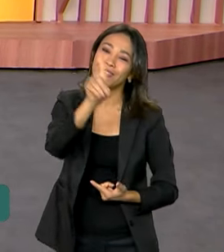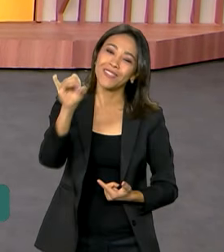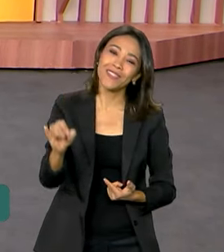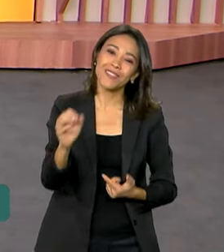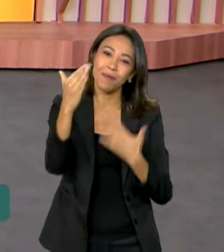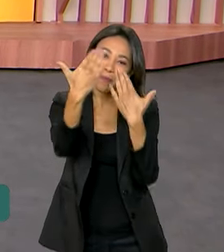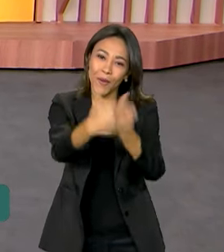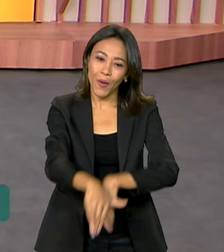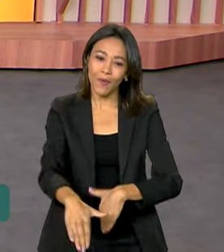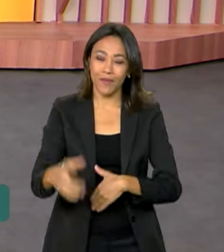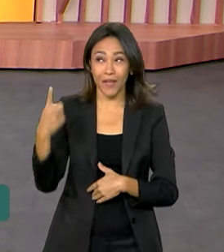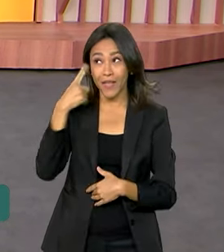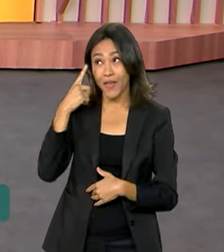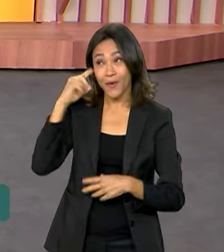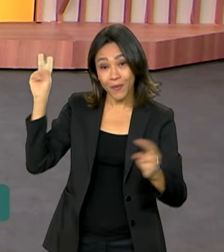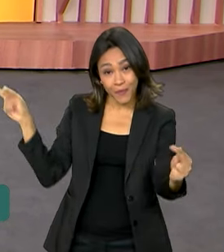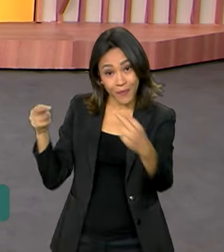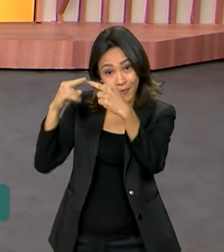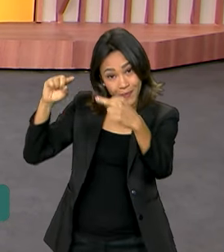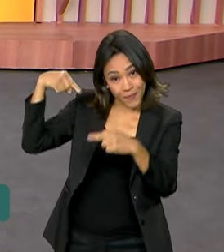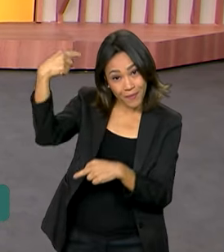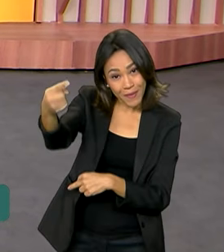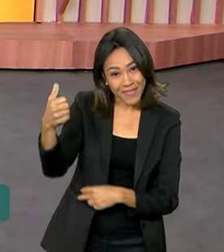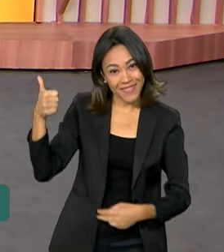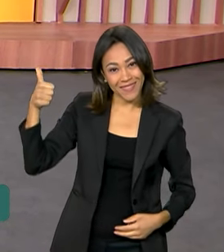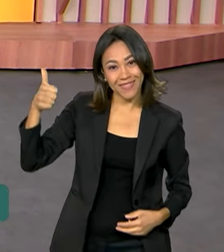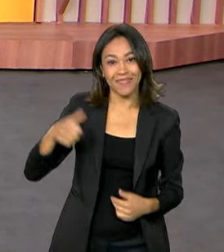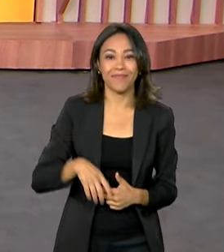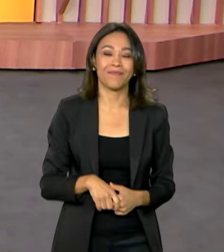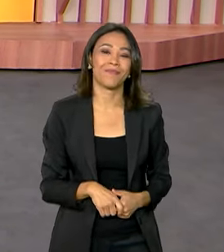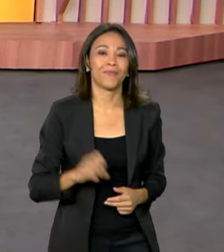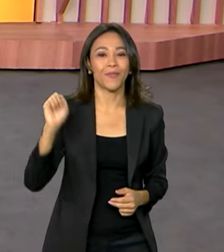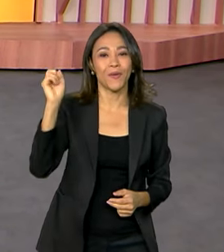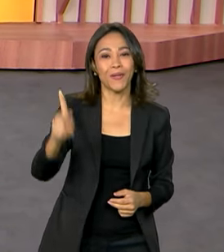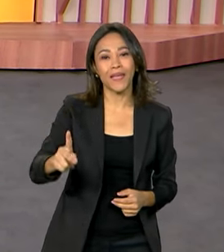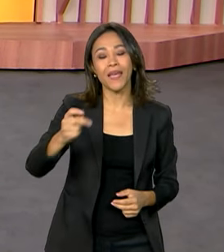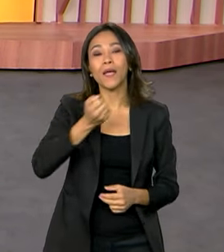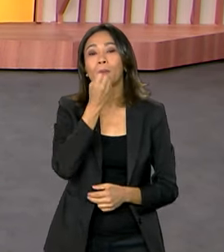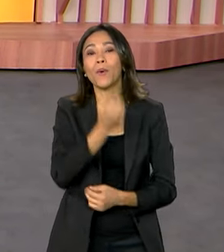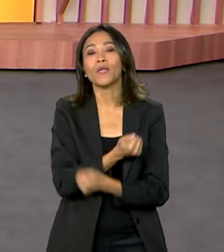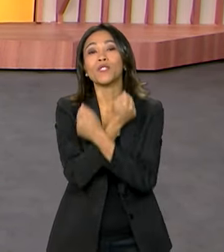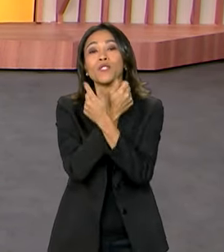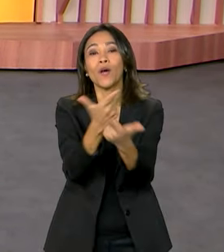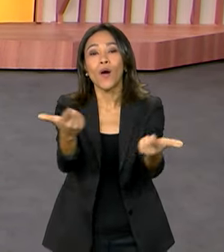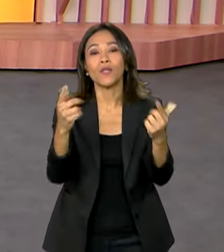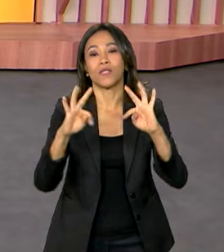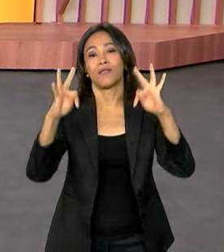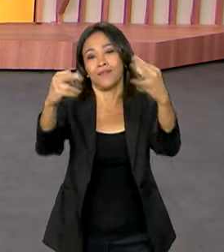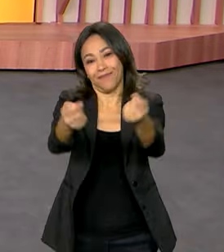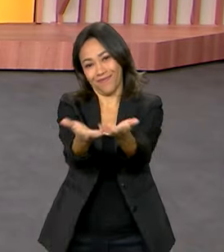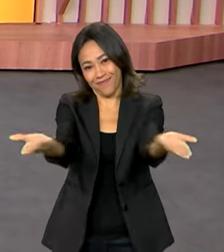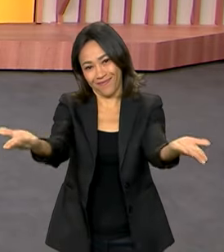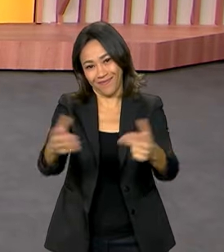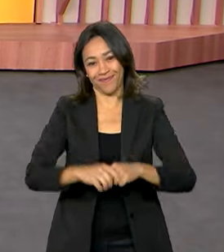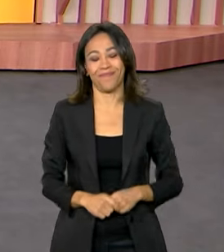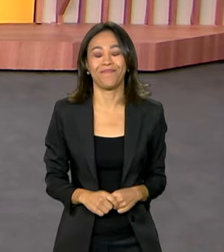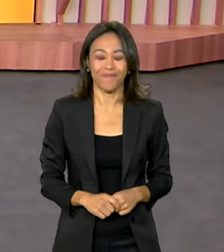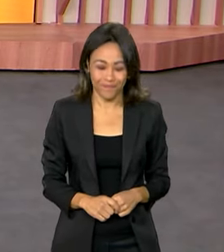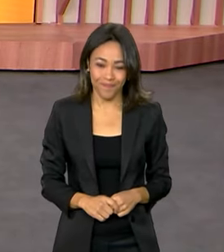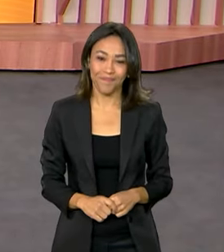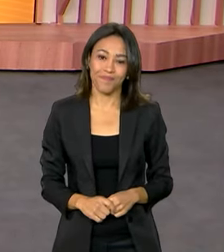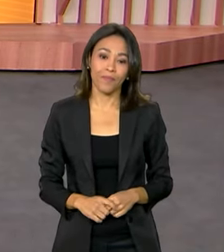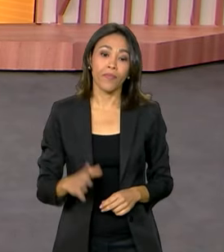e eu aguardo o senhor numa próxima oportunidade. Ok. Boa sorte aos candidatos e boa sorte a todos. É isso aí.